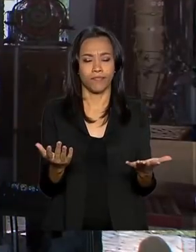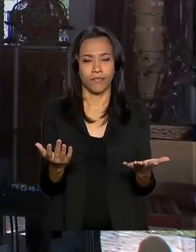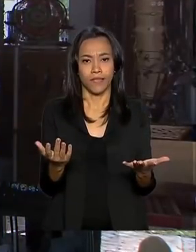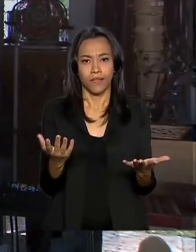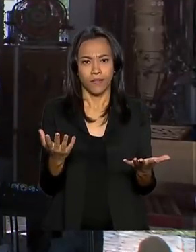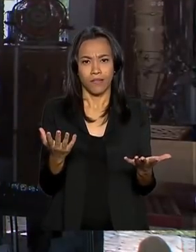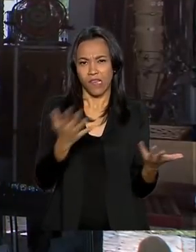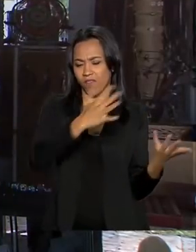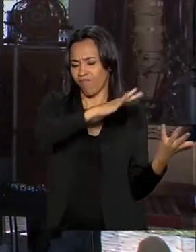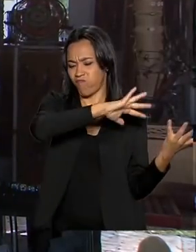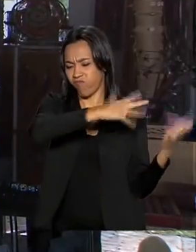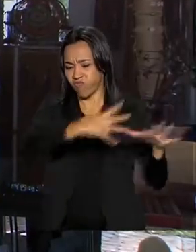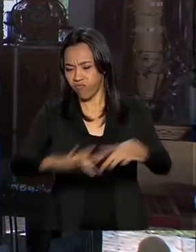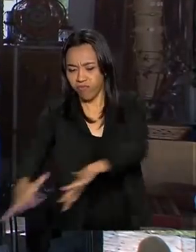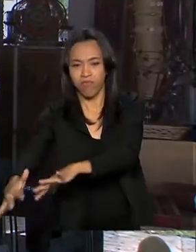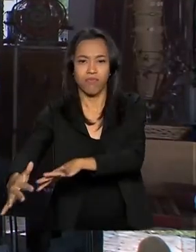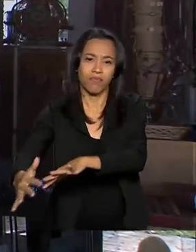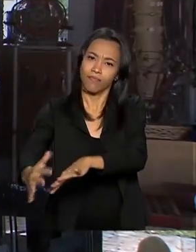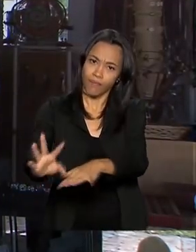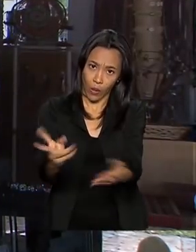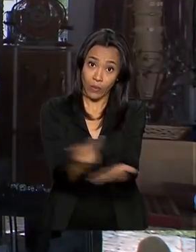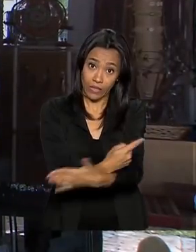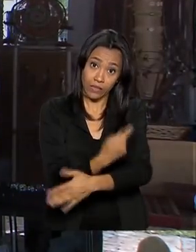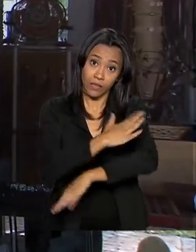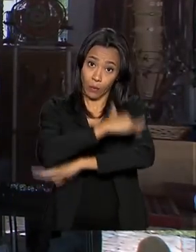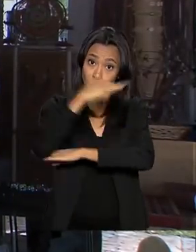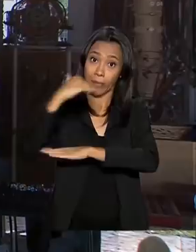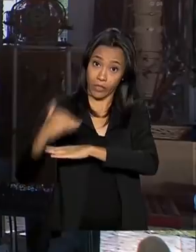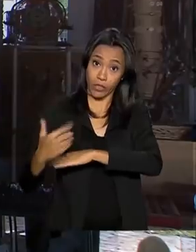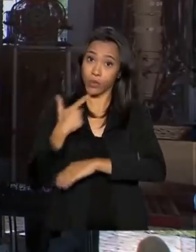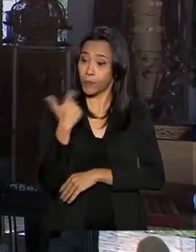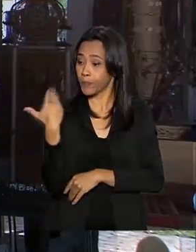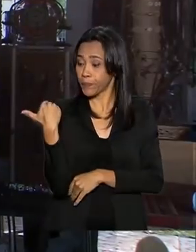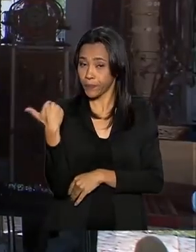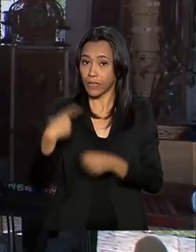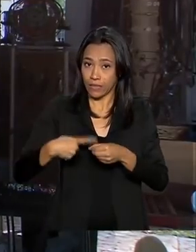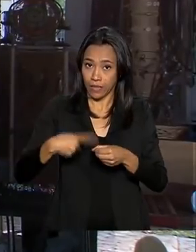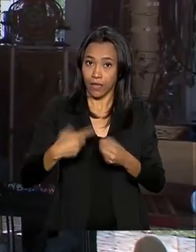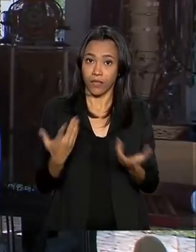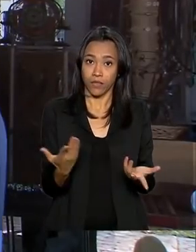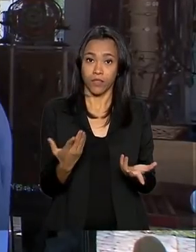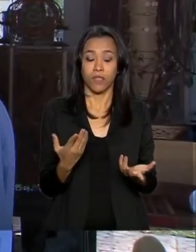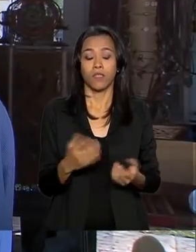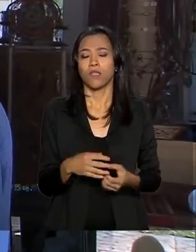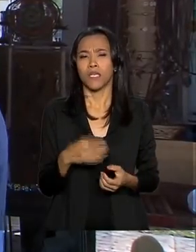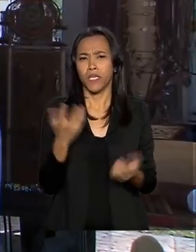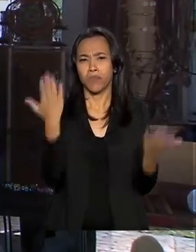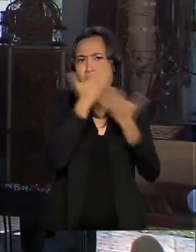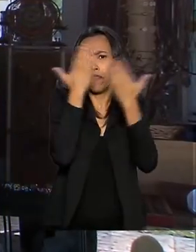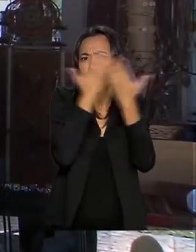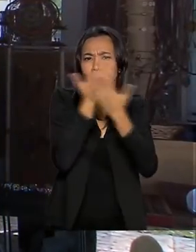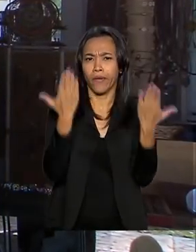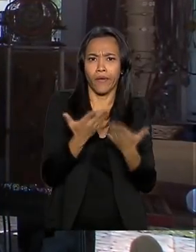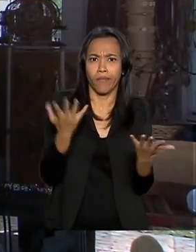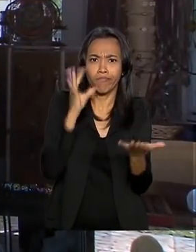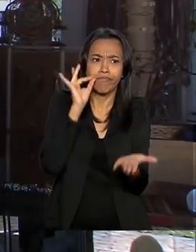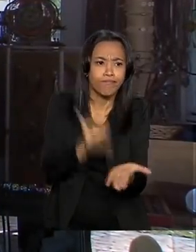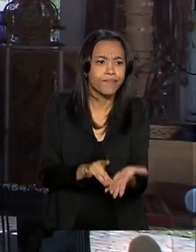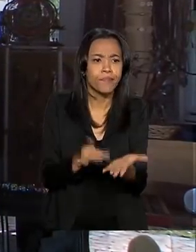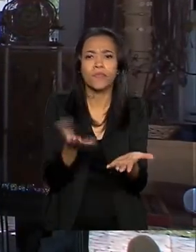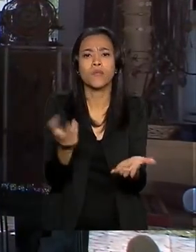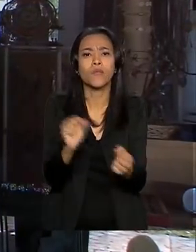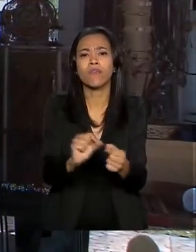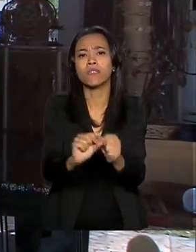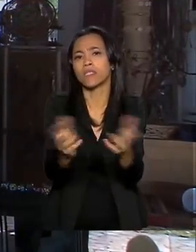catástrofe mesmo, né? Que aconteceu em Brumadinho agora, recente, que a gente não vê uma coisa concreta, né?